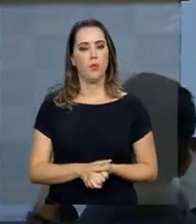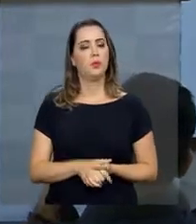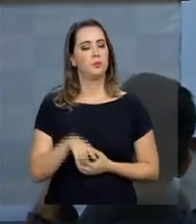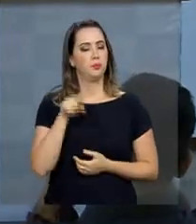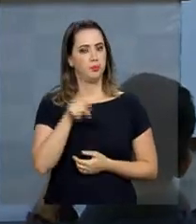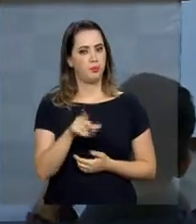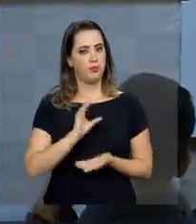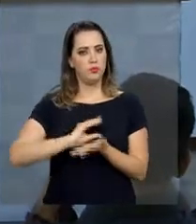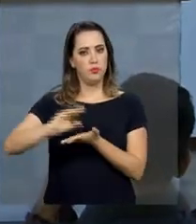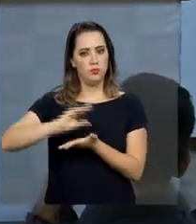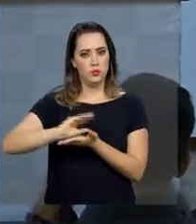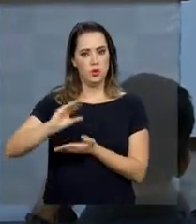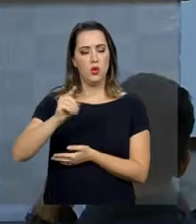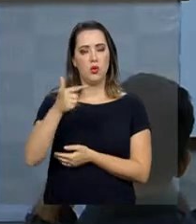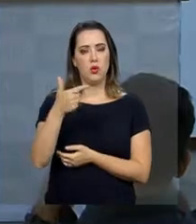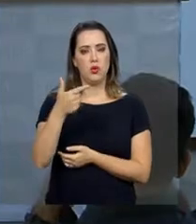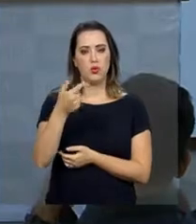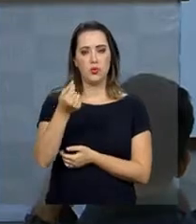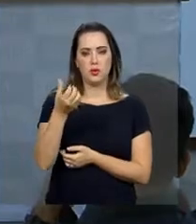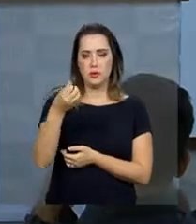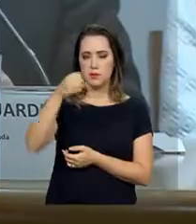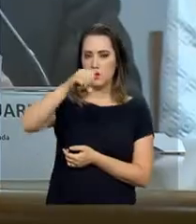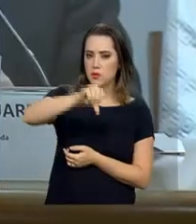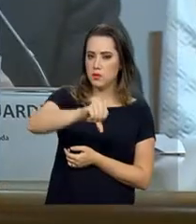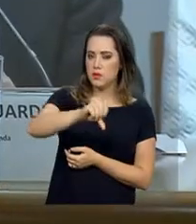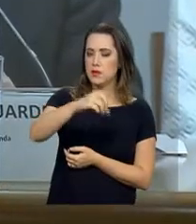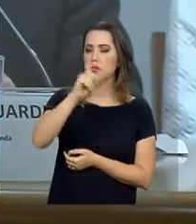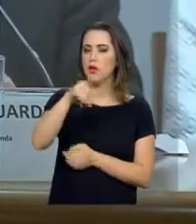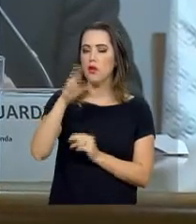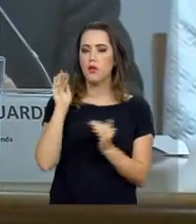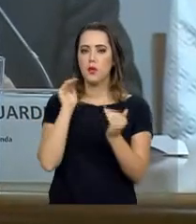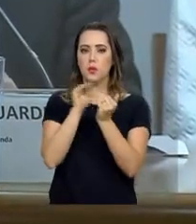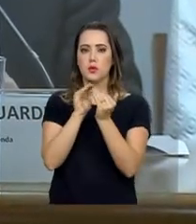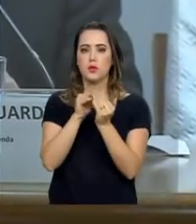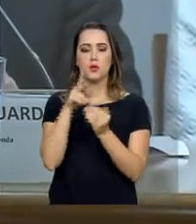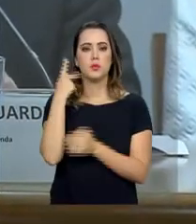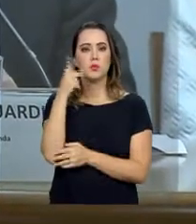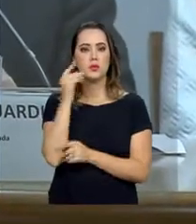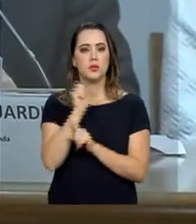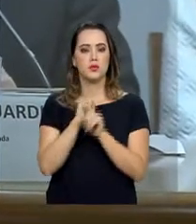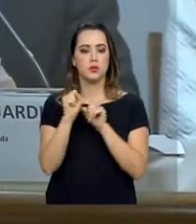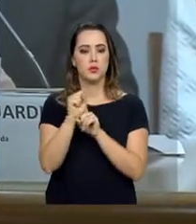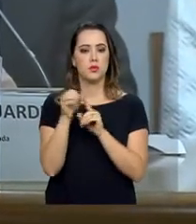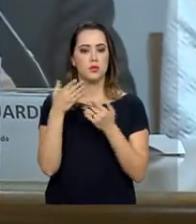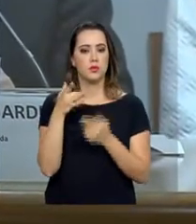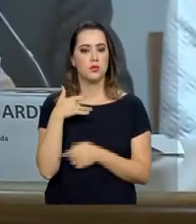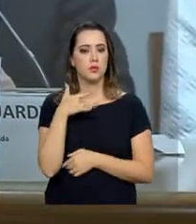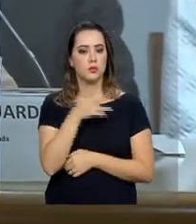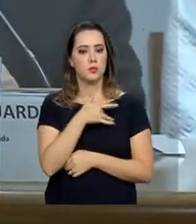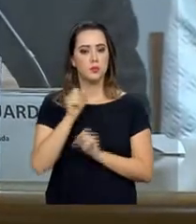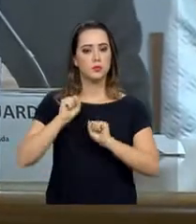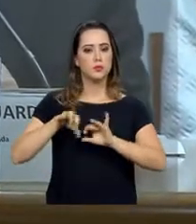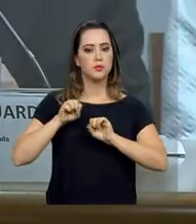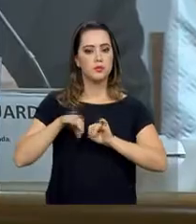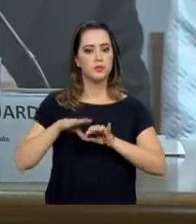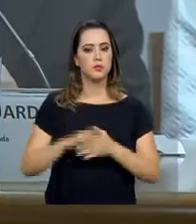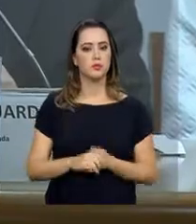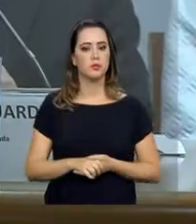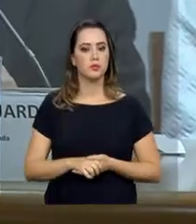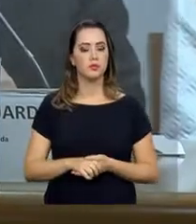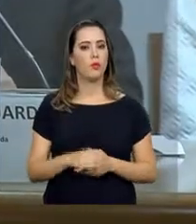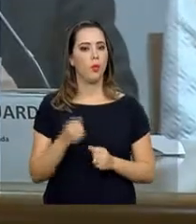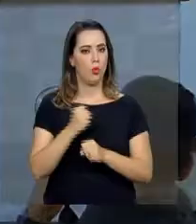investimentos em 2019, o objetivo é priorizar políticas sociais, como saúde e educação.